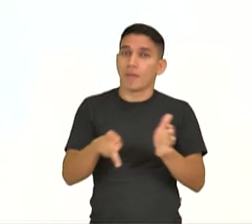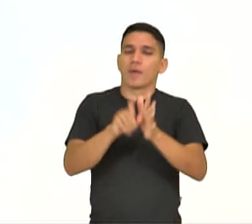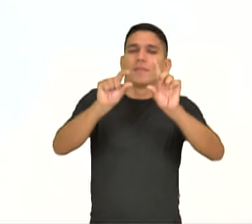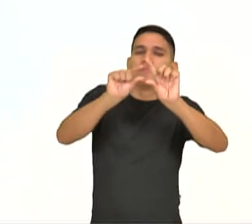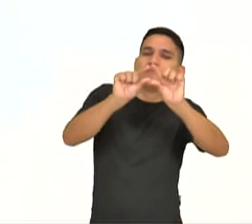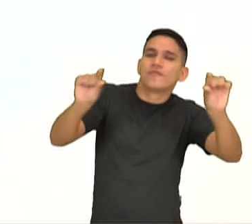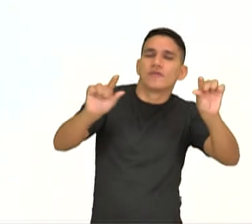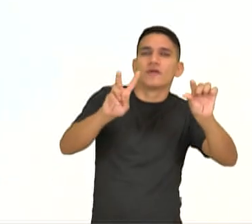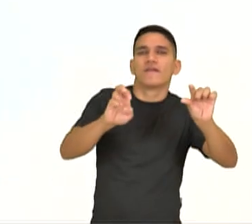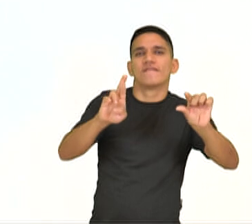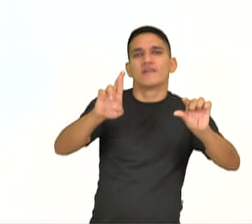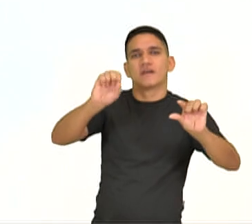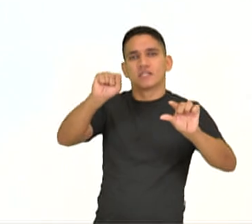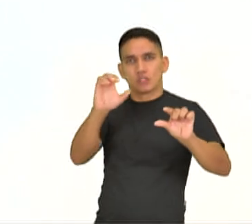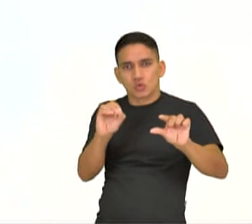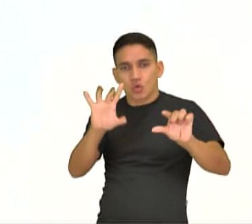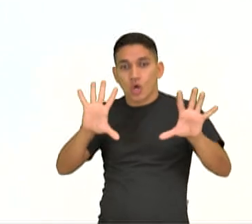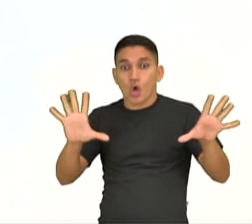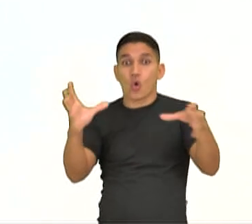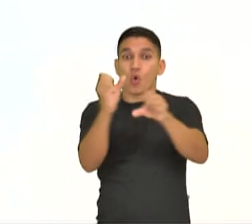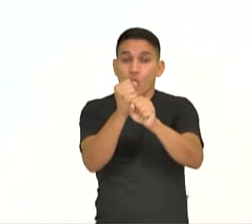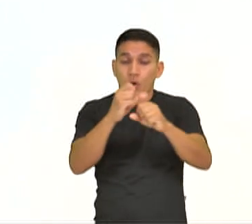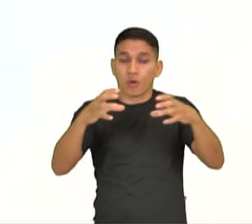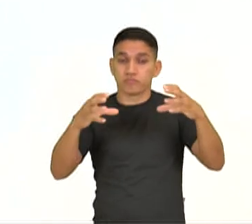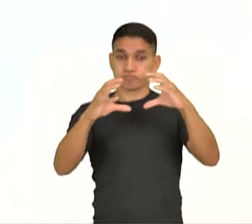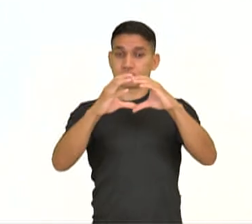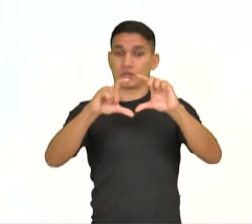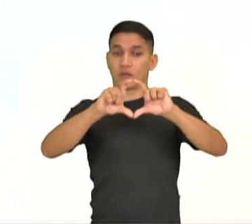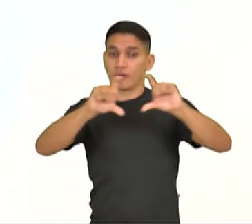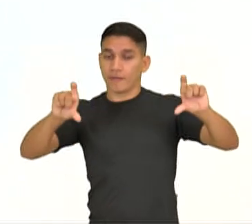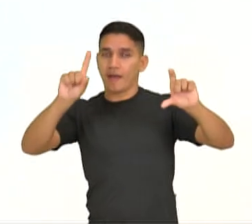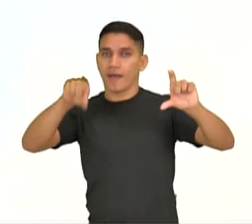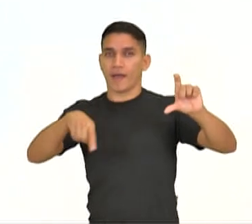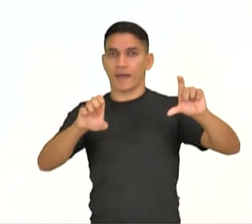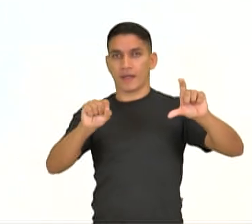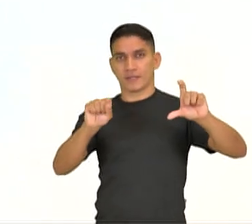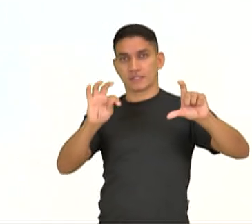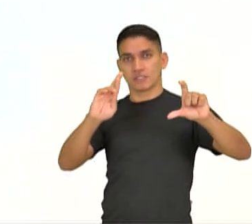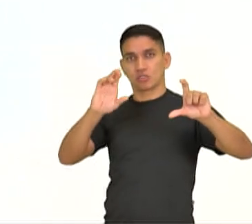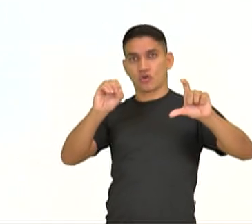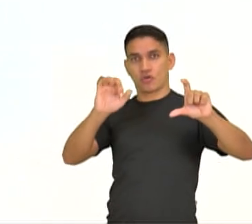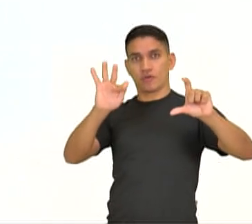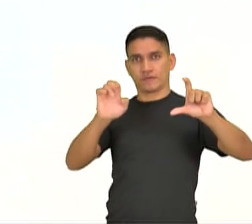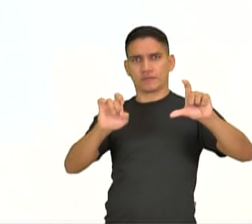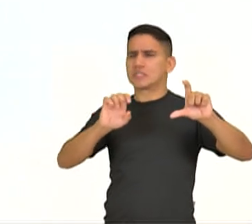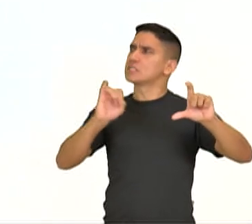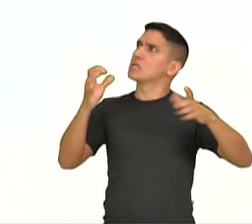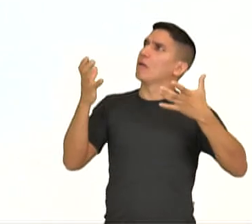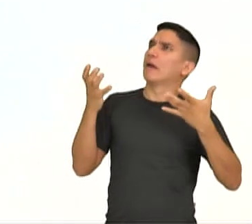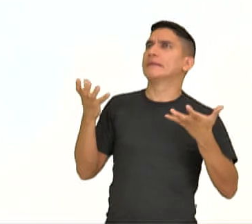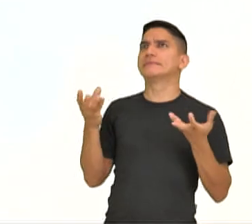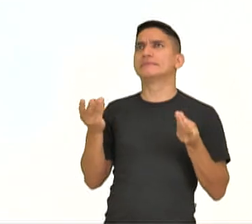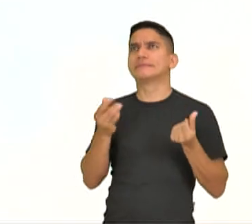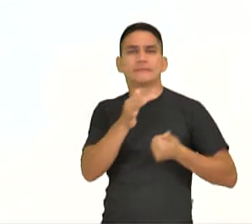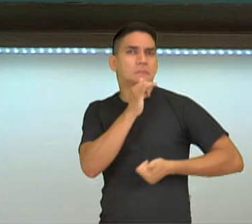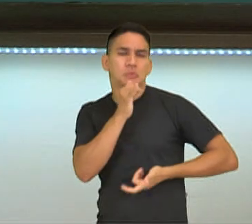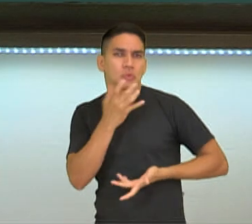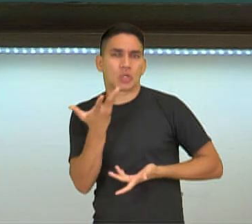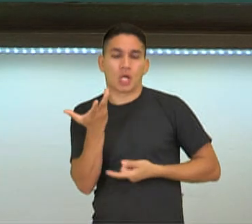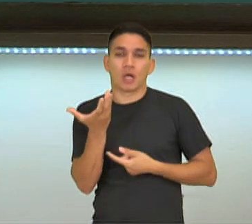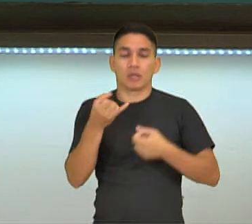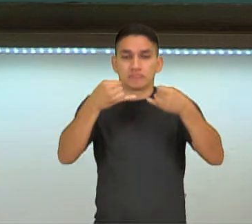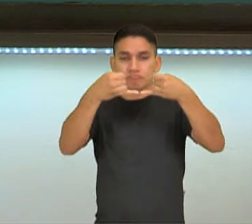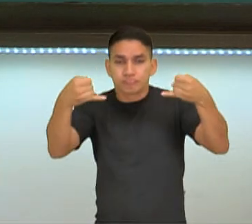verso. O conjunto de versos forma a estrofe. E se eu quero, por exemplo, colocar dois